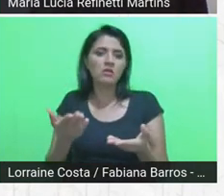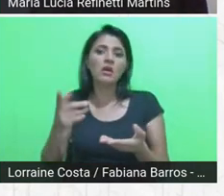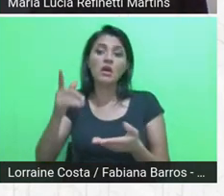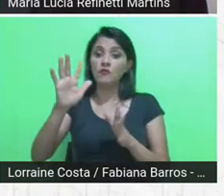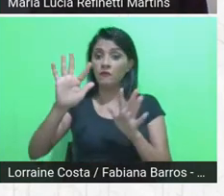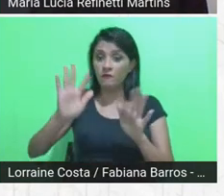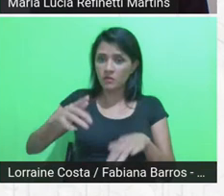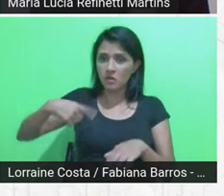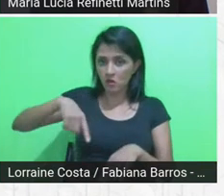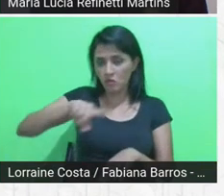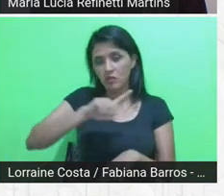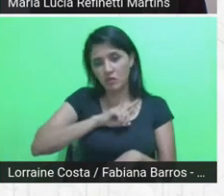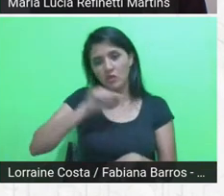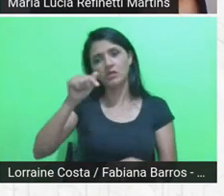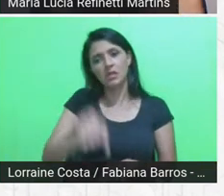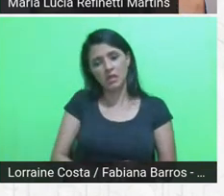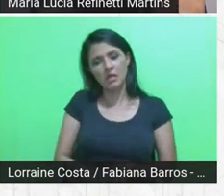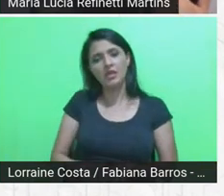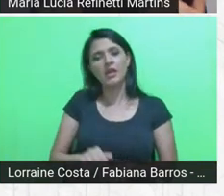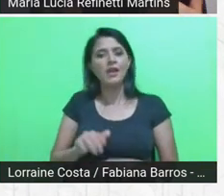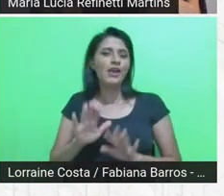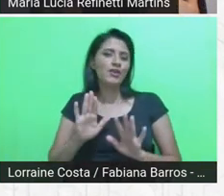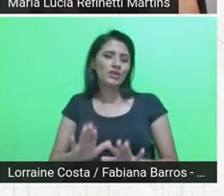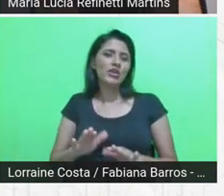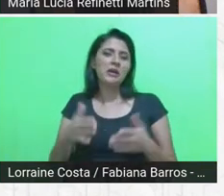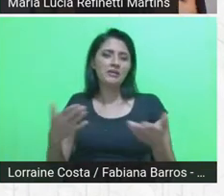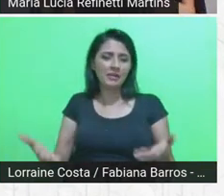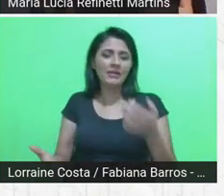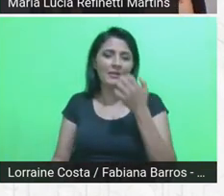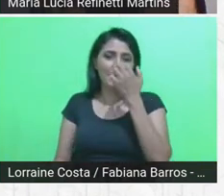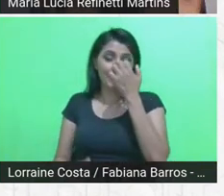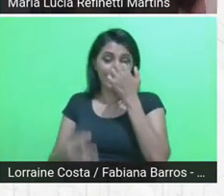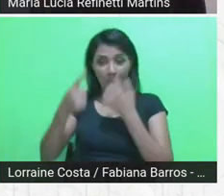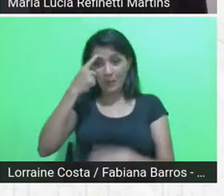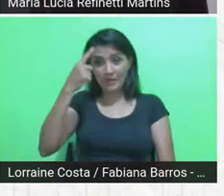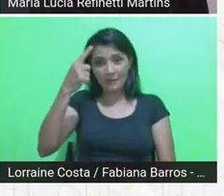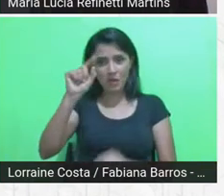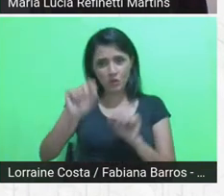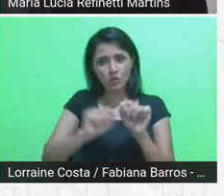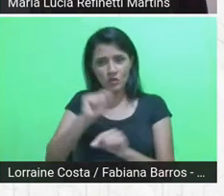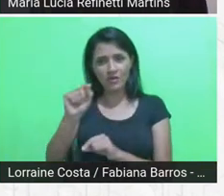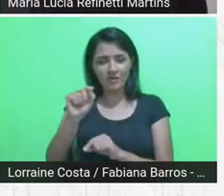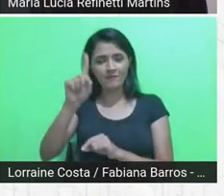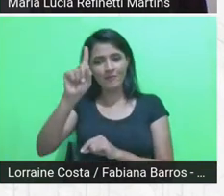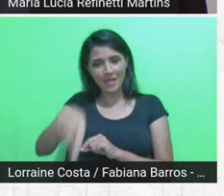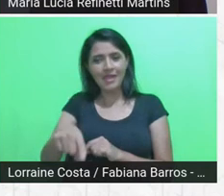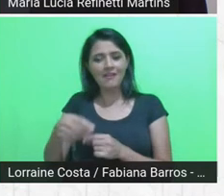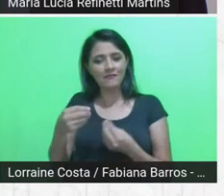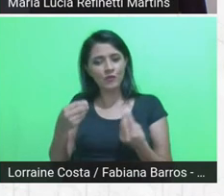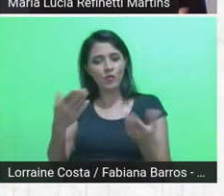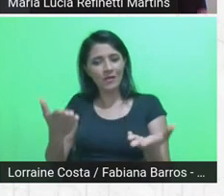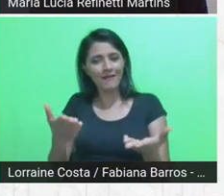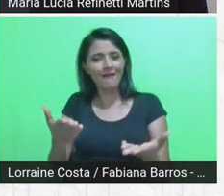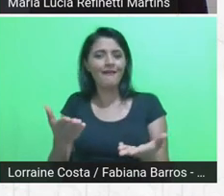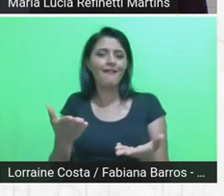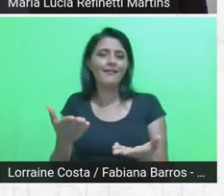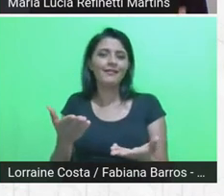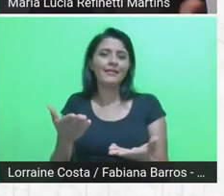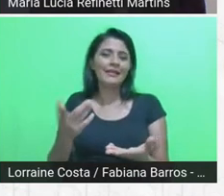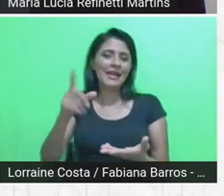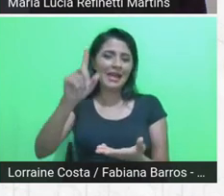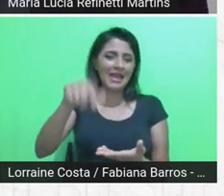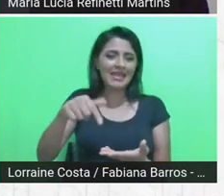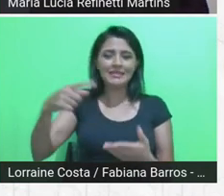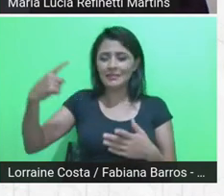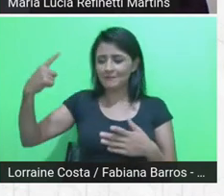discussão aqui, já que a ideia é colocar um pouco esse debate